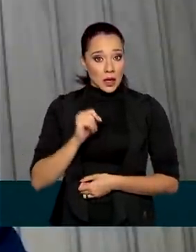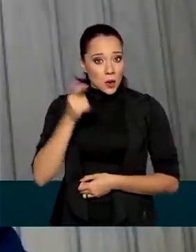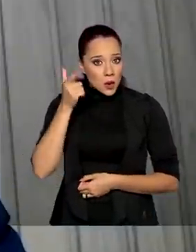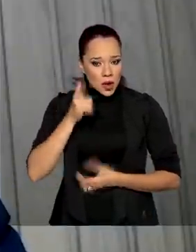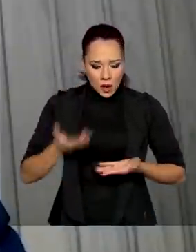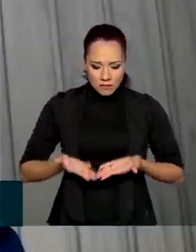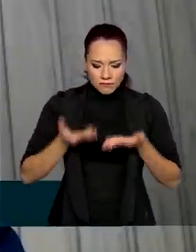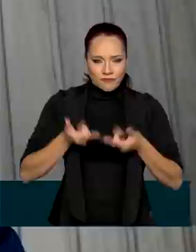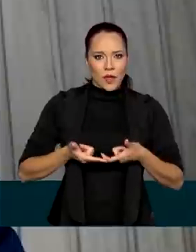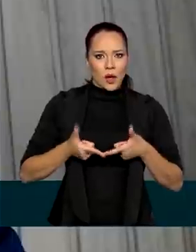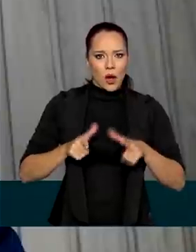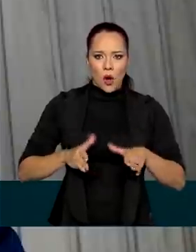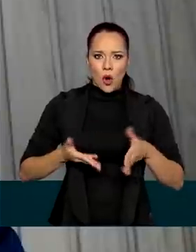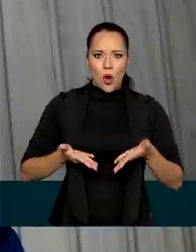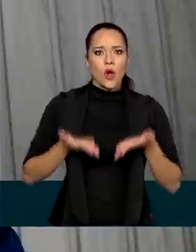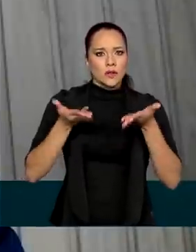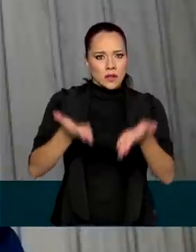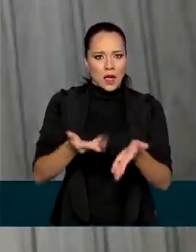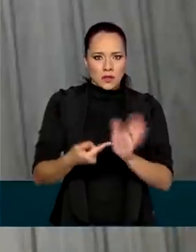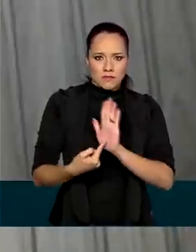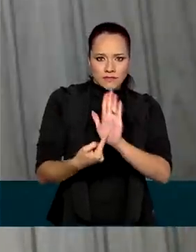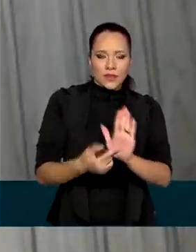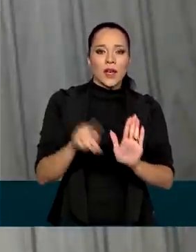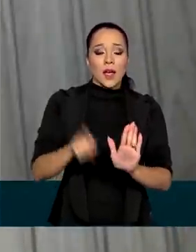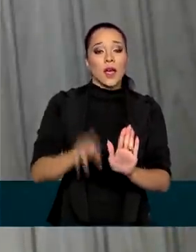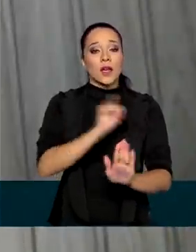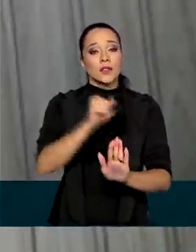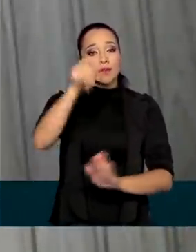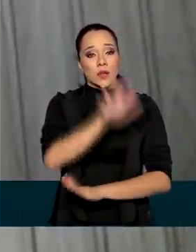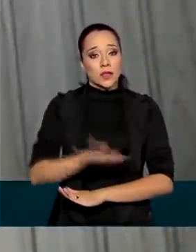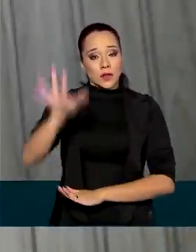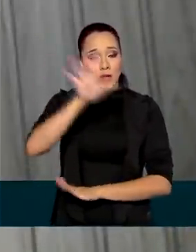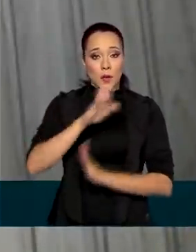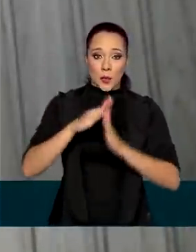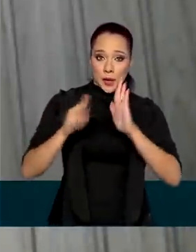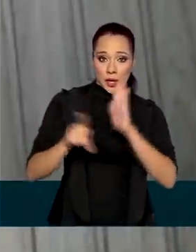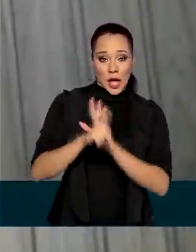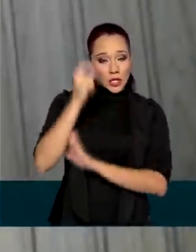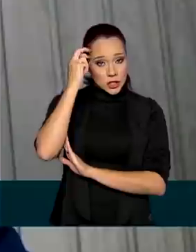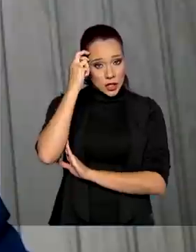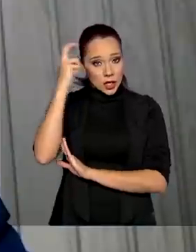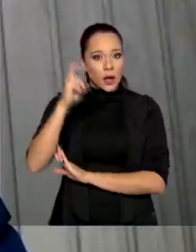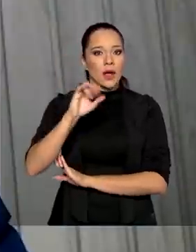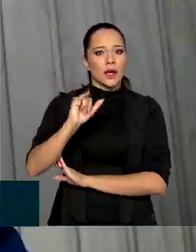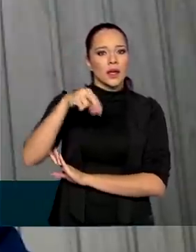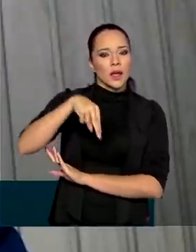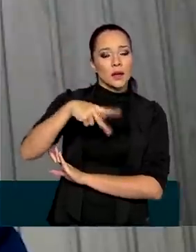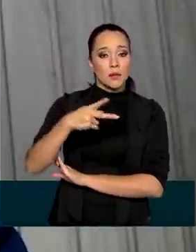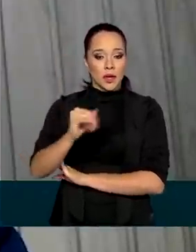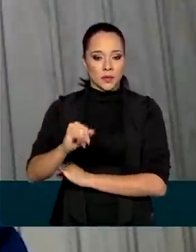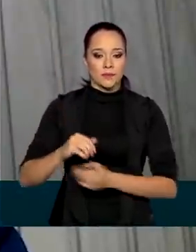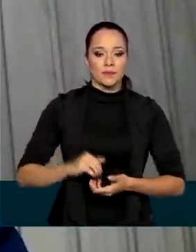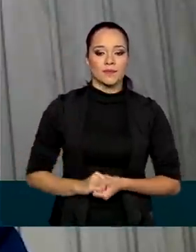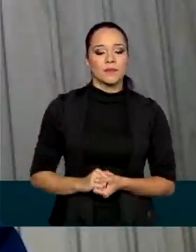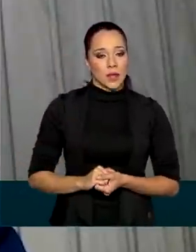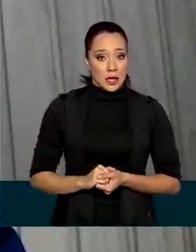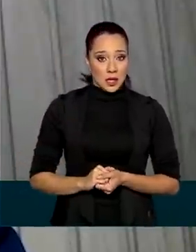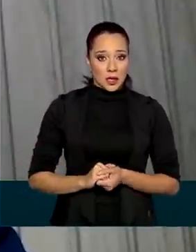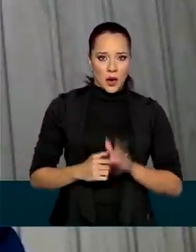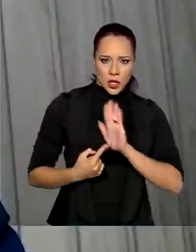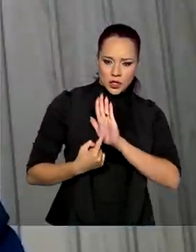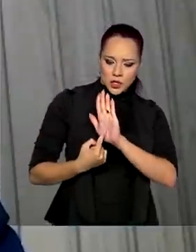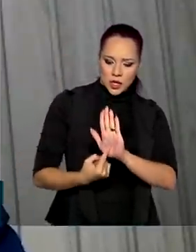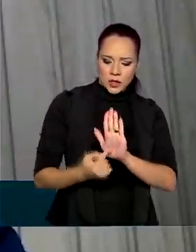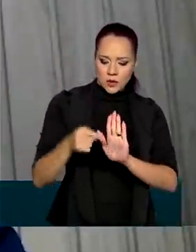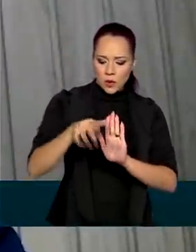identificação é o Instituto Nacional da Propriedade Intelectual, o INPI. Basicamente, a indicação geográfica